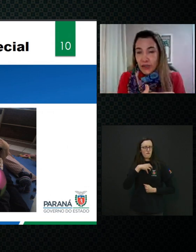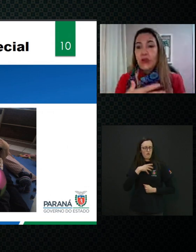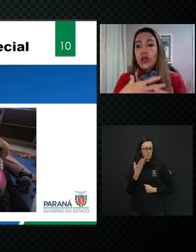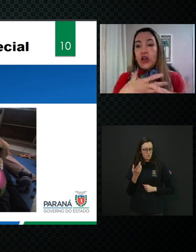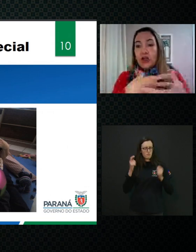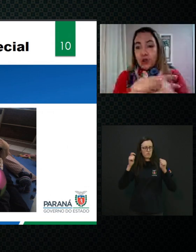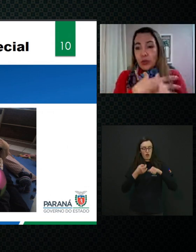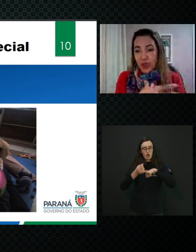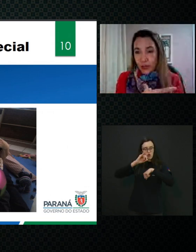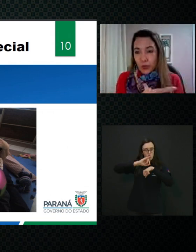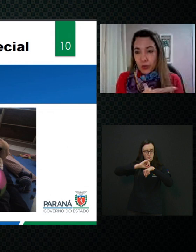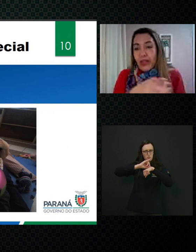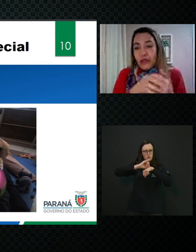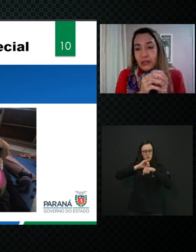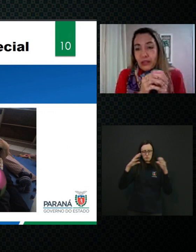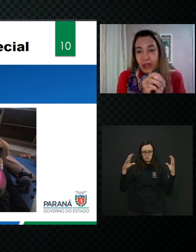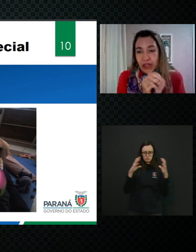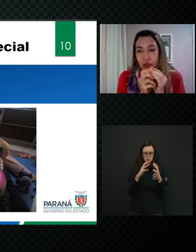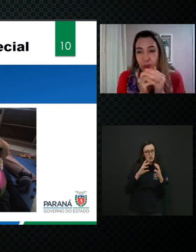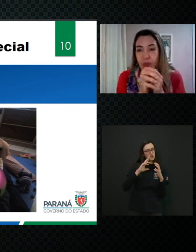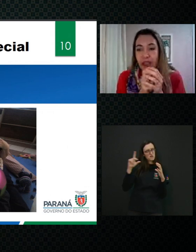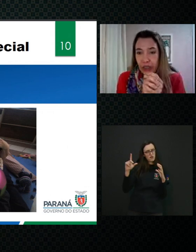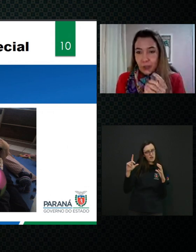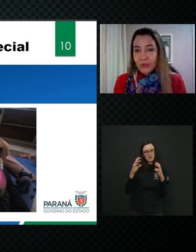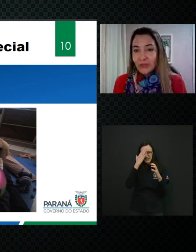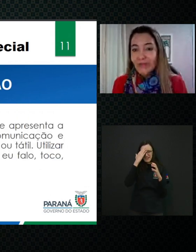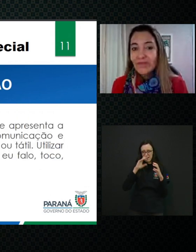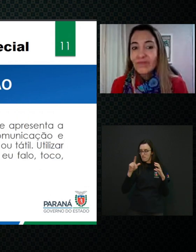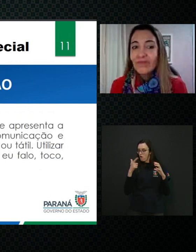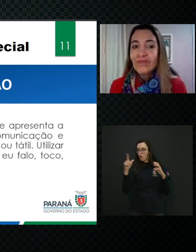objeto médio, diferente de um pequenininho.